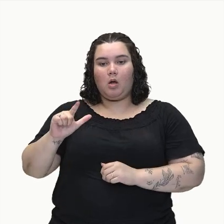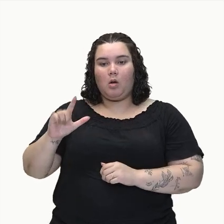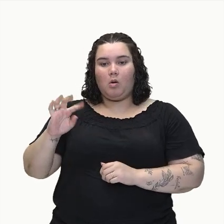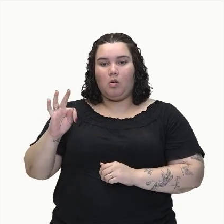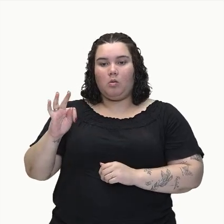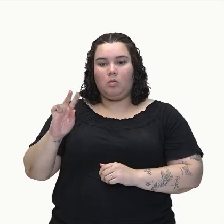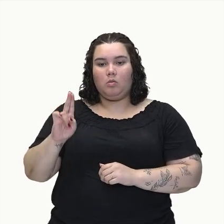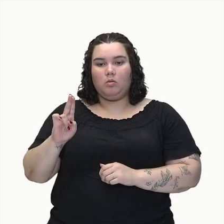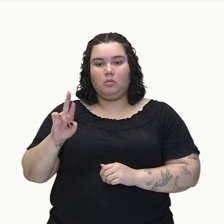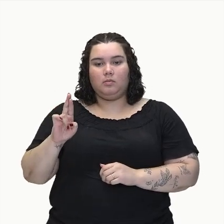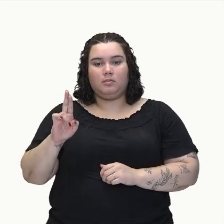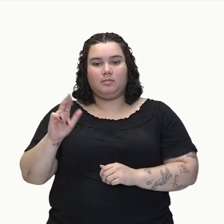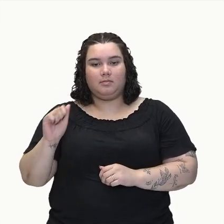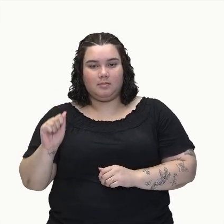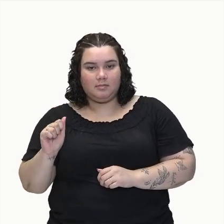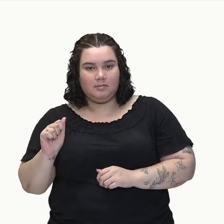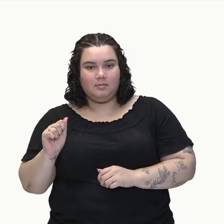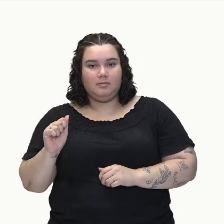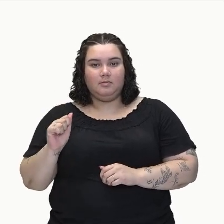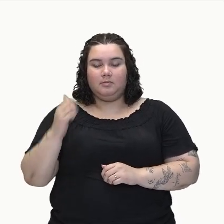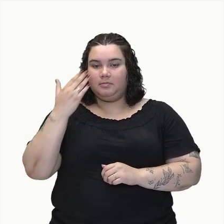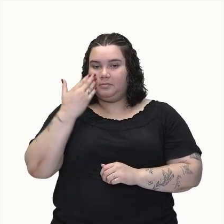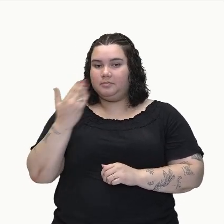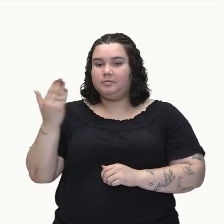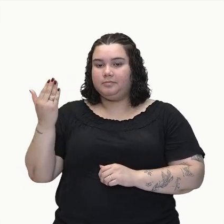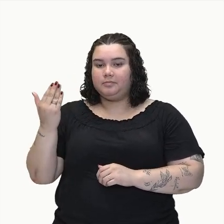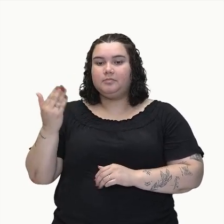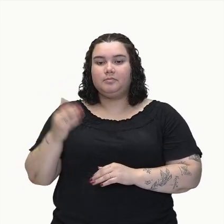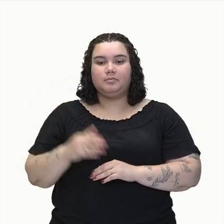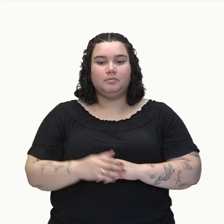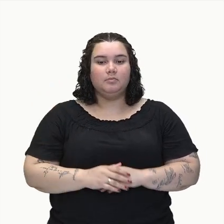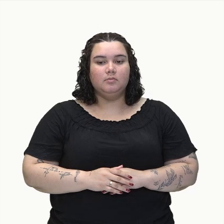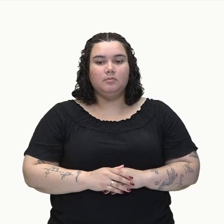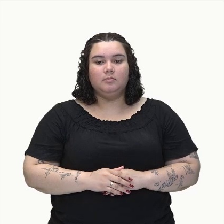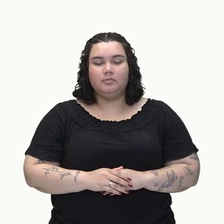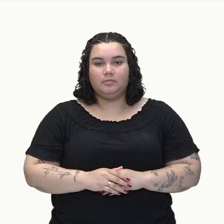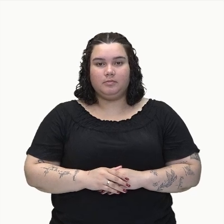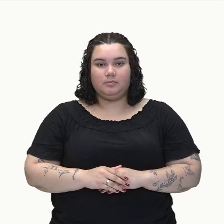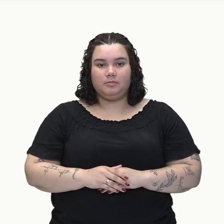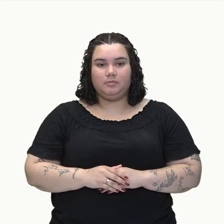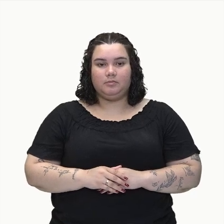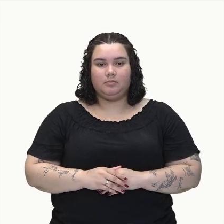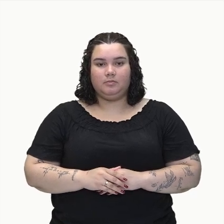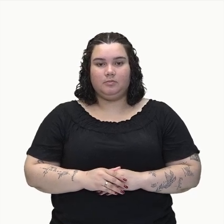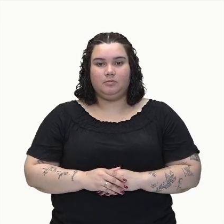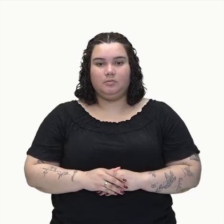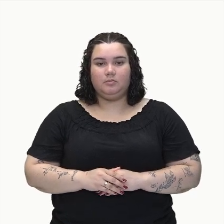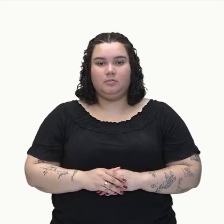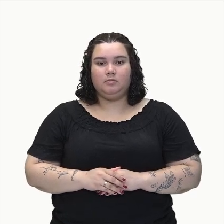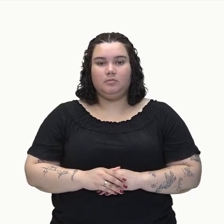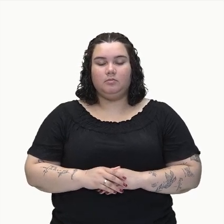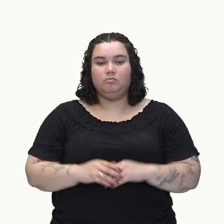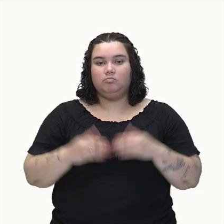Parece uma cadeira, mas não é uma cadeira não, tá pessoal? Isso é um H, tá gente? A uma altura, tá pessoal? E aí, quando nós queremos